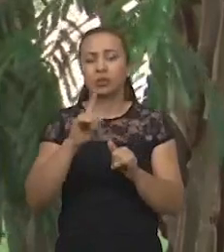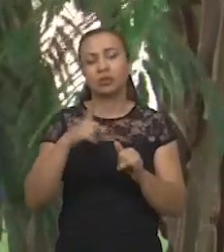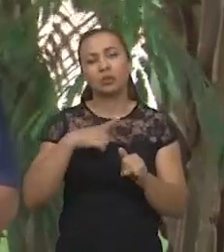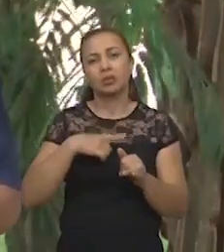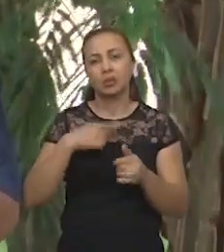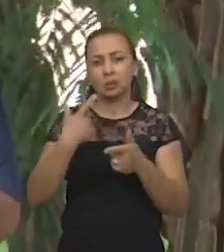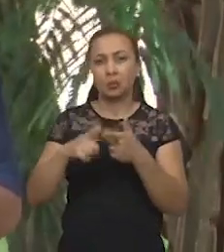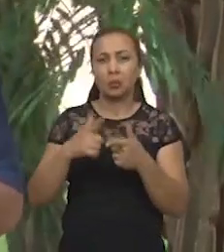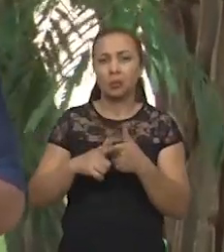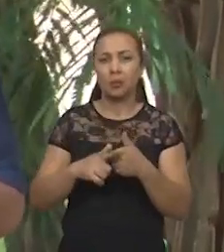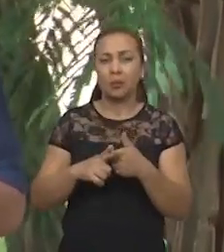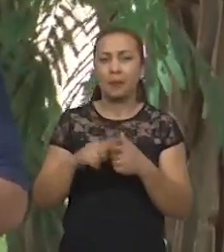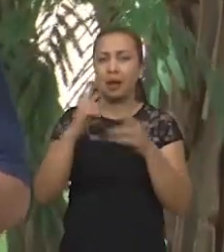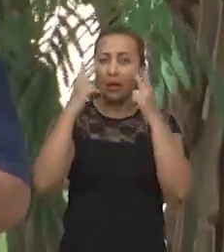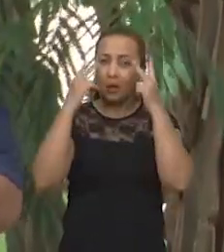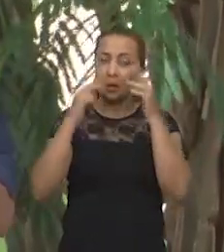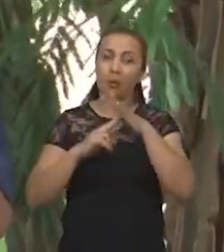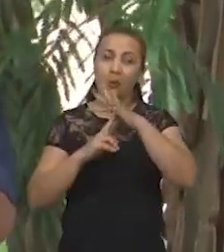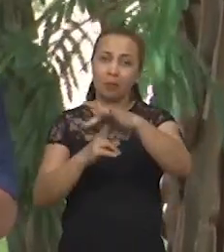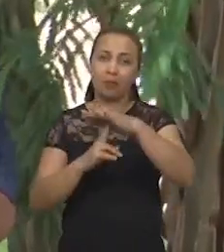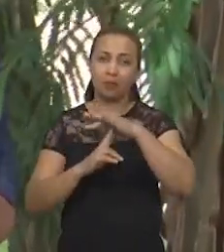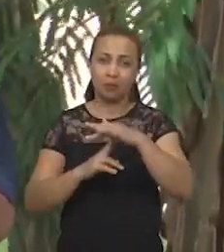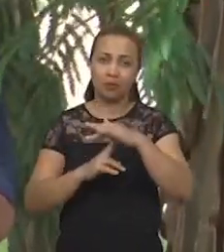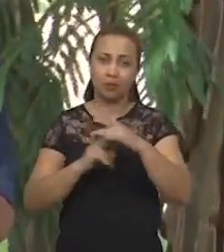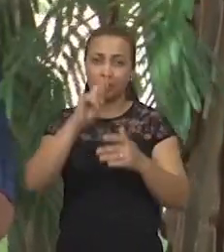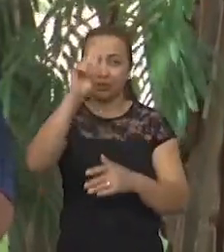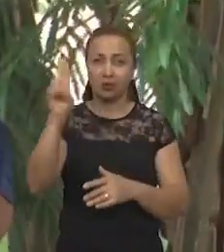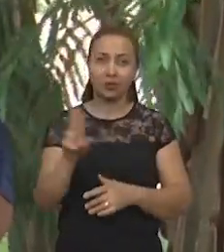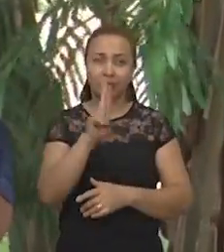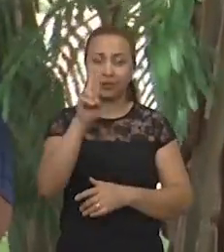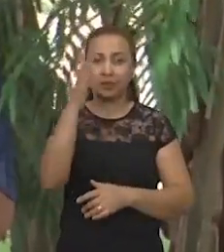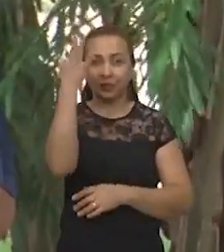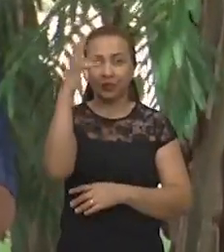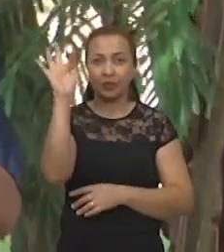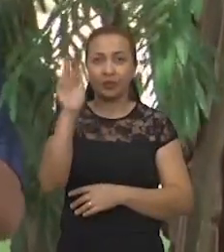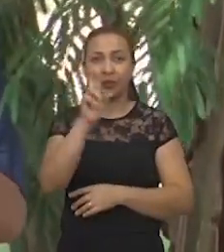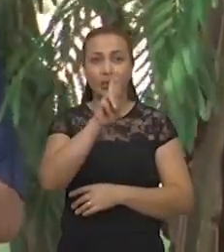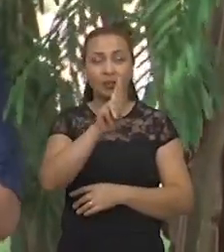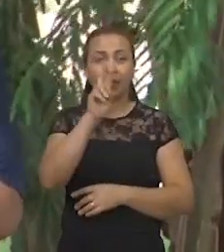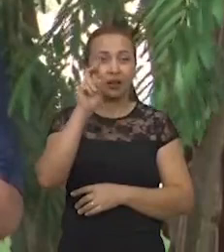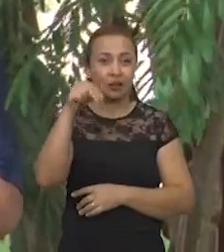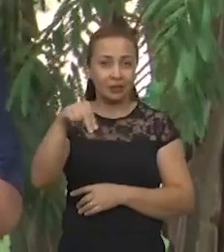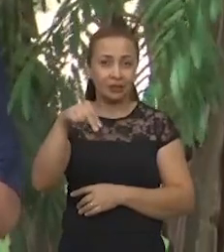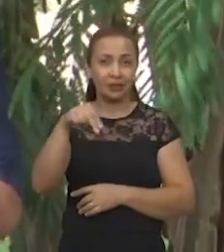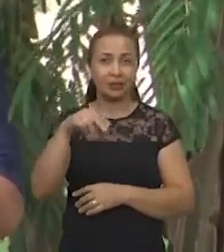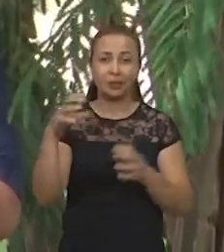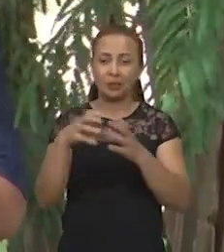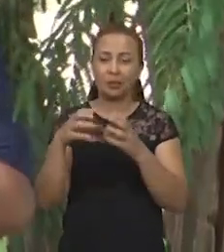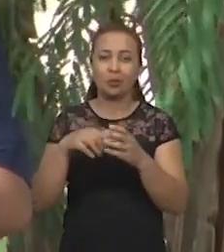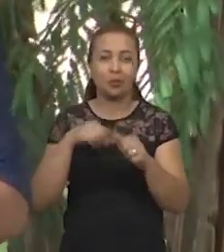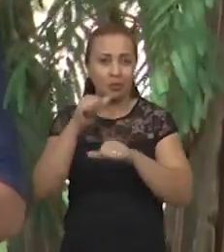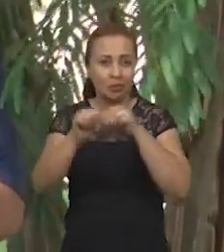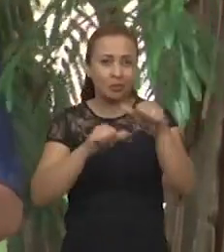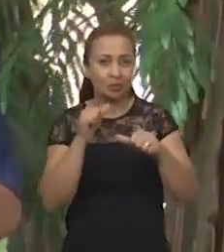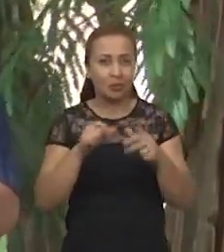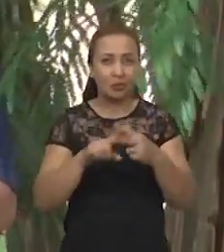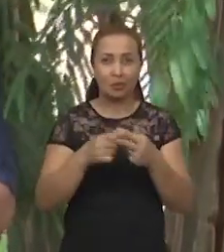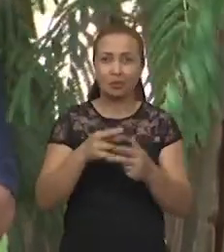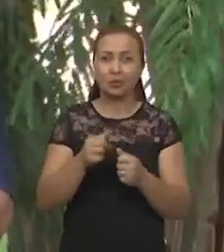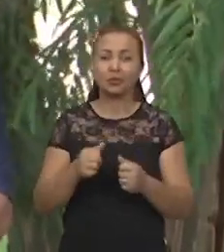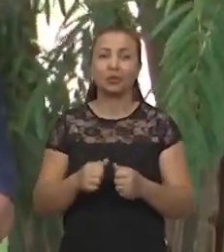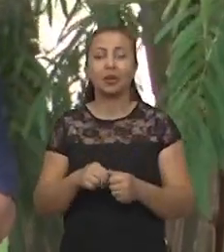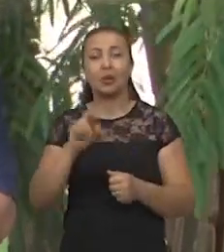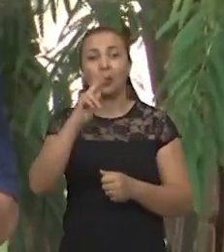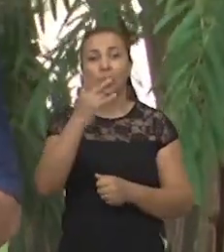continuar prejudicando o meio ambiente. Na Universidade Federal do Rio Grande do Norte, um grupo de pesquisadores desenvolve estudos sobre a